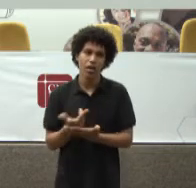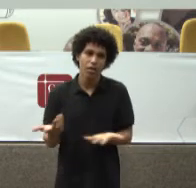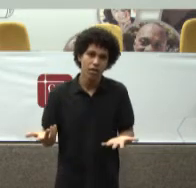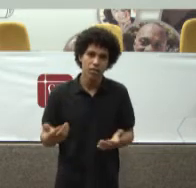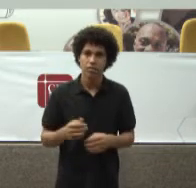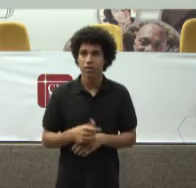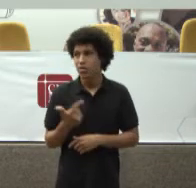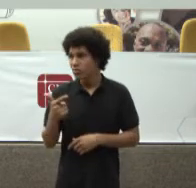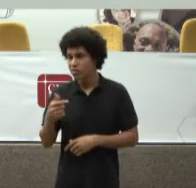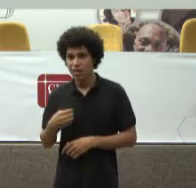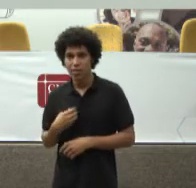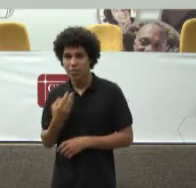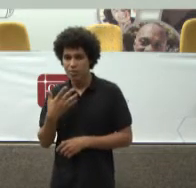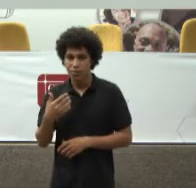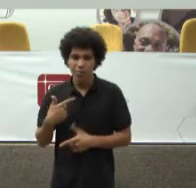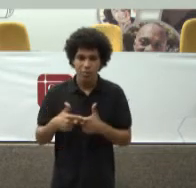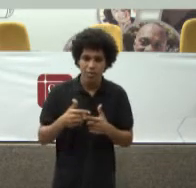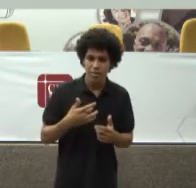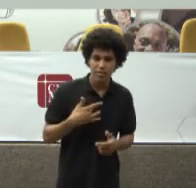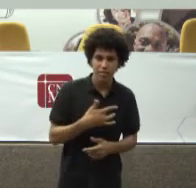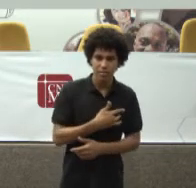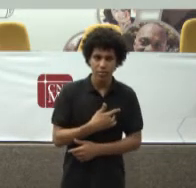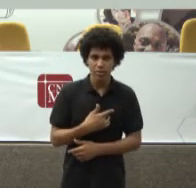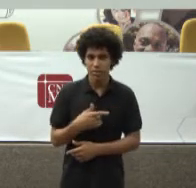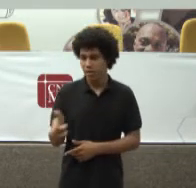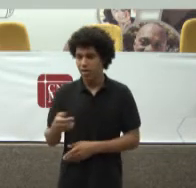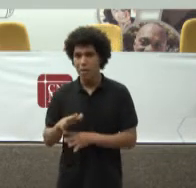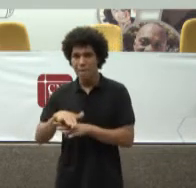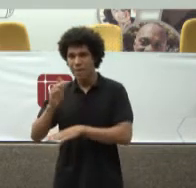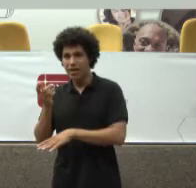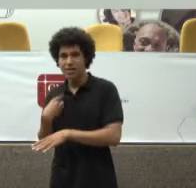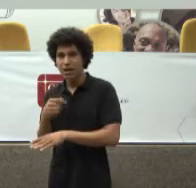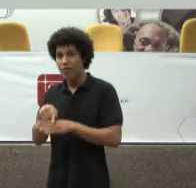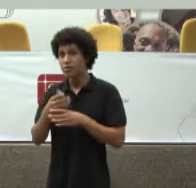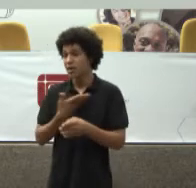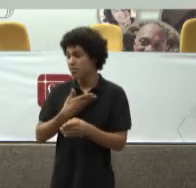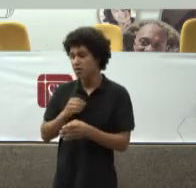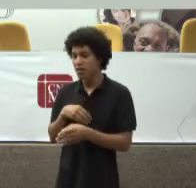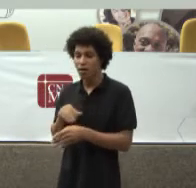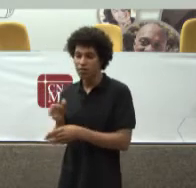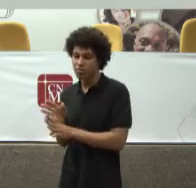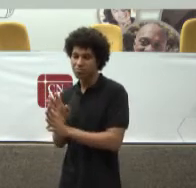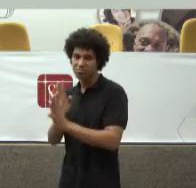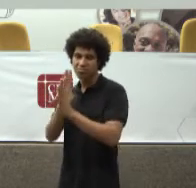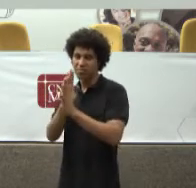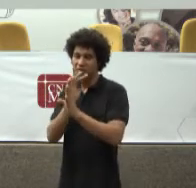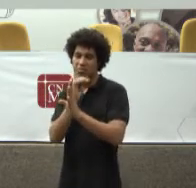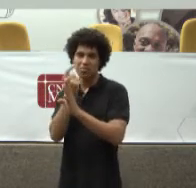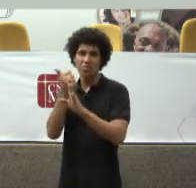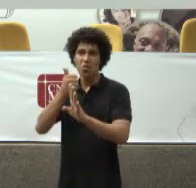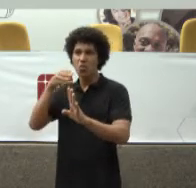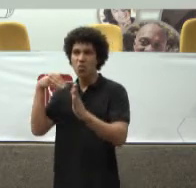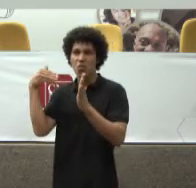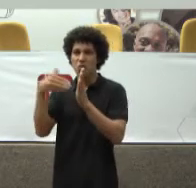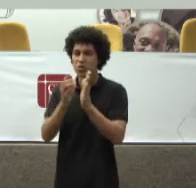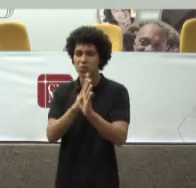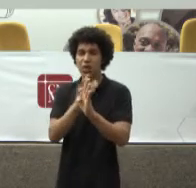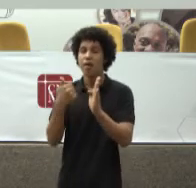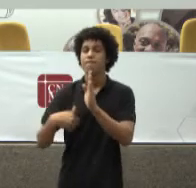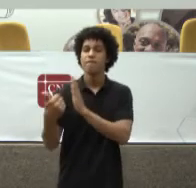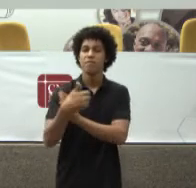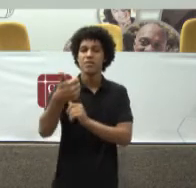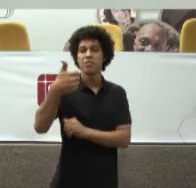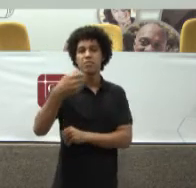bariátrica Que foi exatamente A mesma coisa Alguém pedindo Uma cirurgia bariátrica Que estava na fila Não sei quantos anos Levantamos a cirurgia